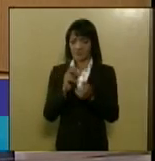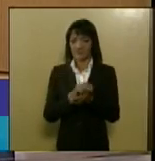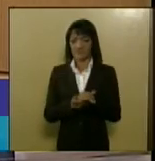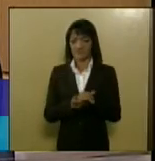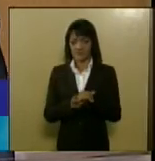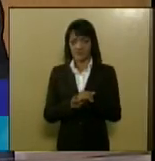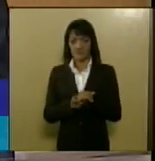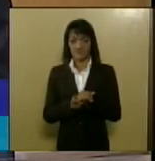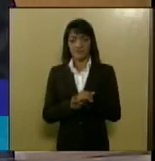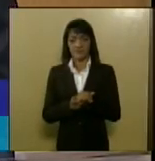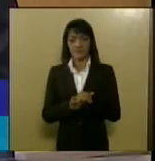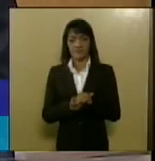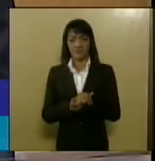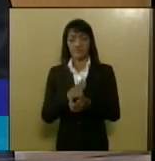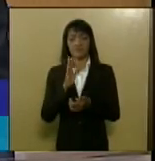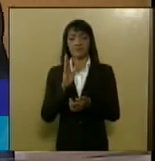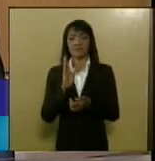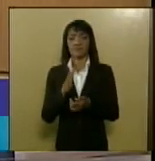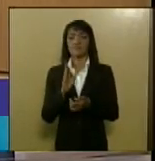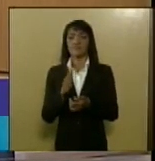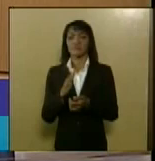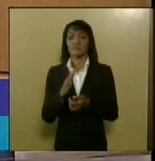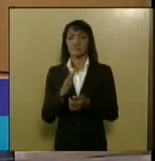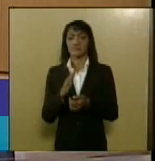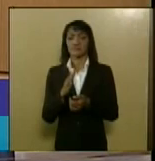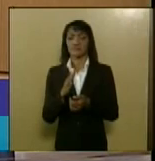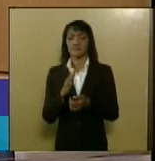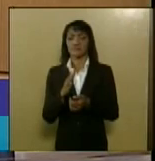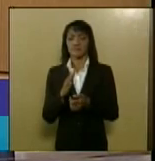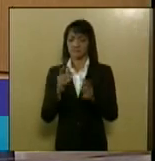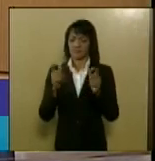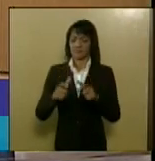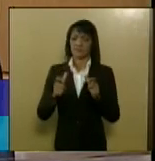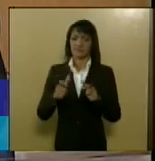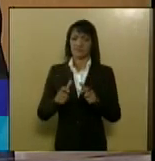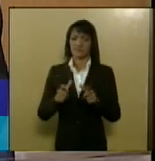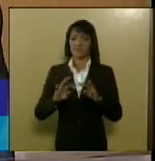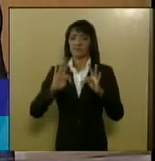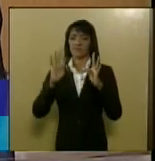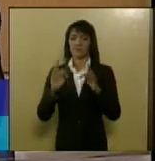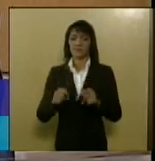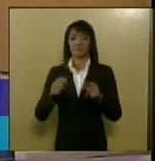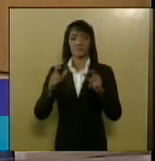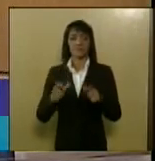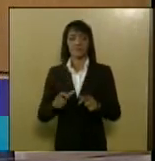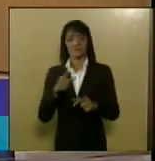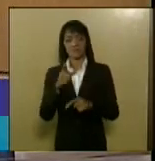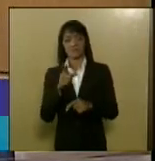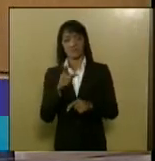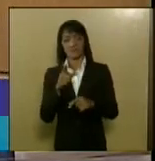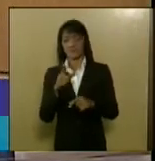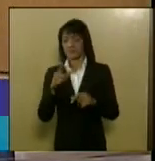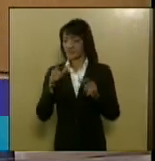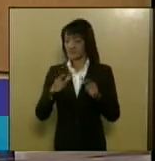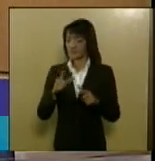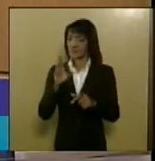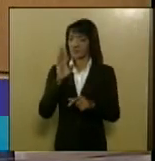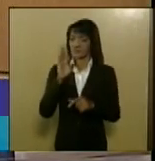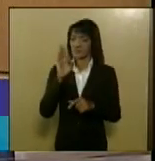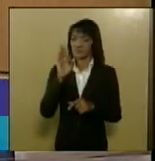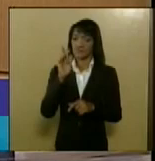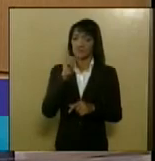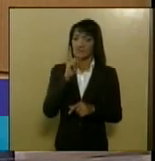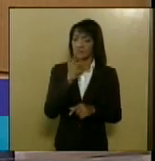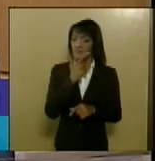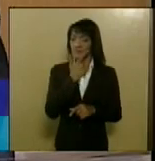fechado por um lado só um todo então qualquer local público vocês estão numa lanchonete do lado de fora é proibido